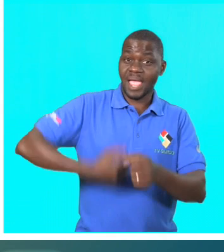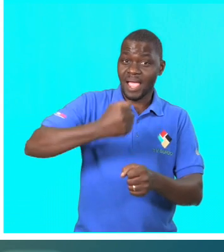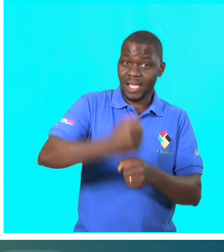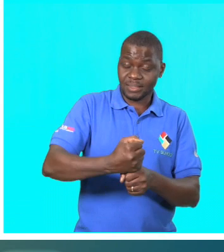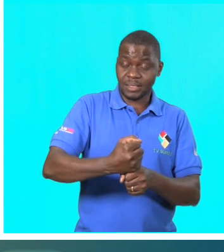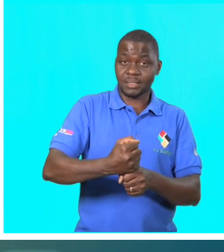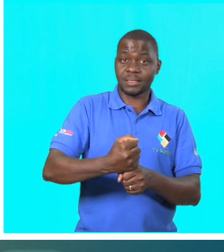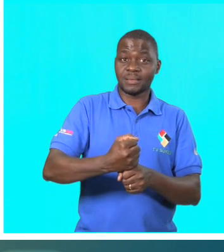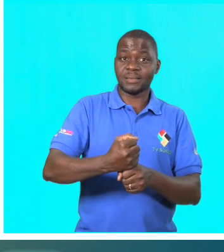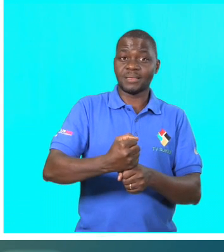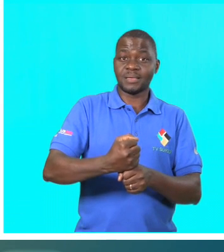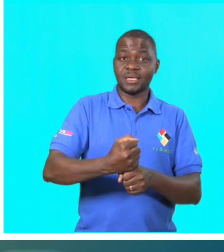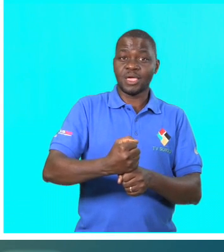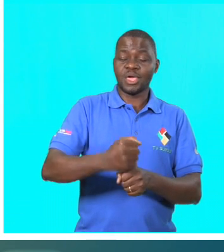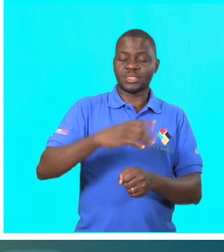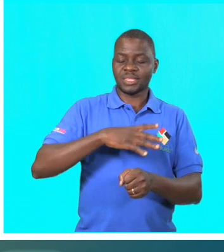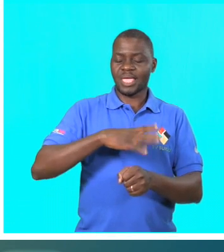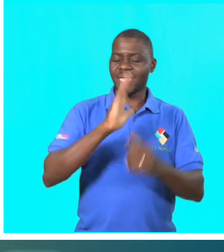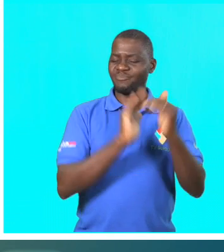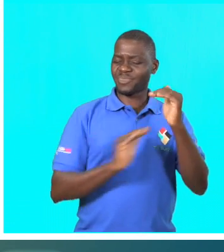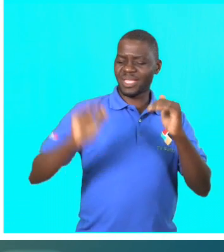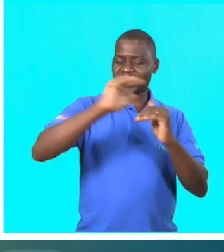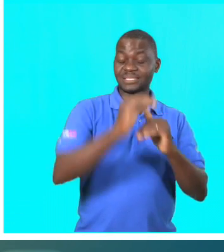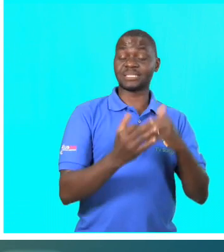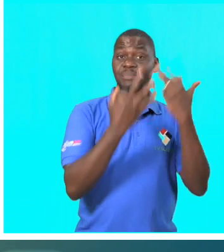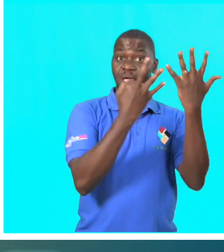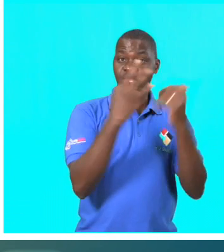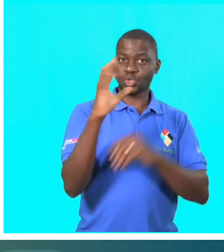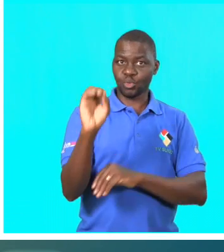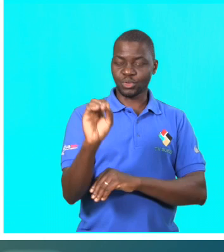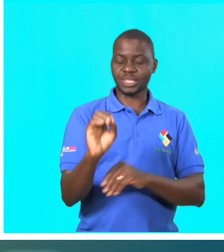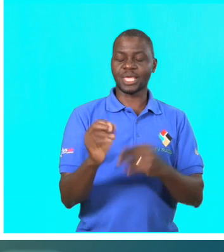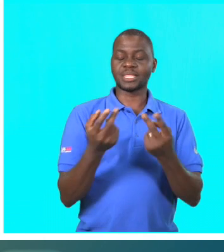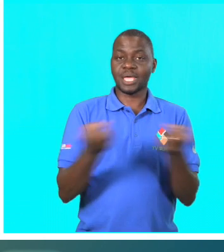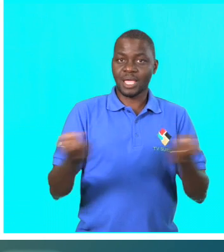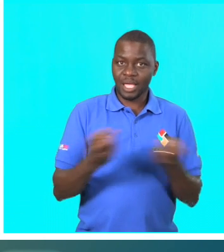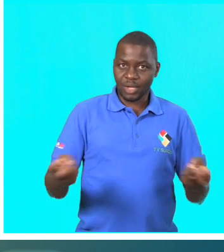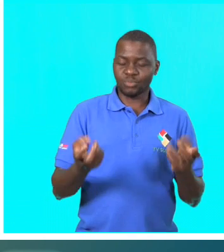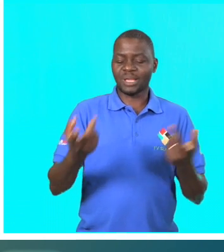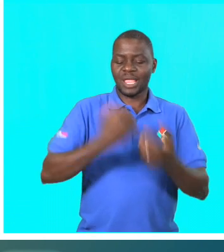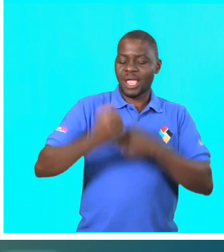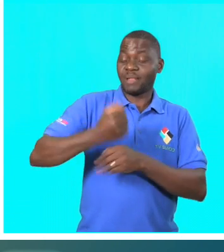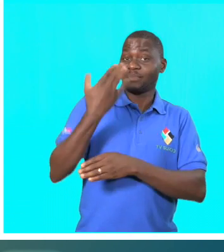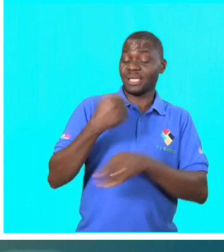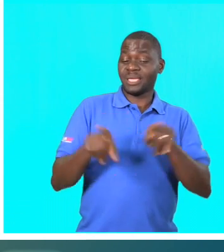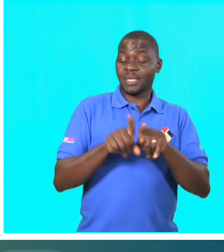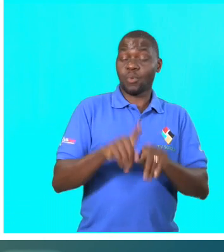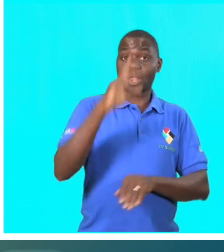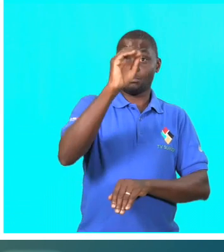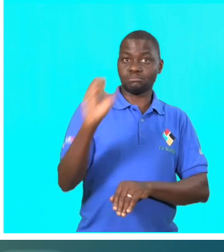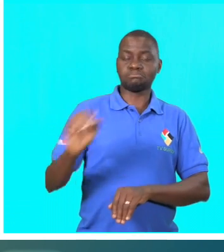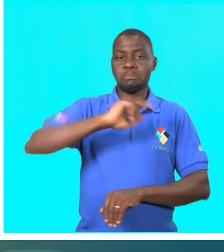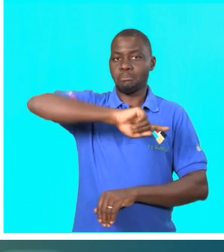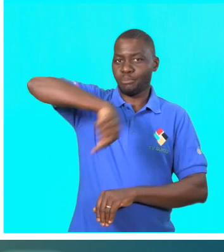ano atingimos acima de 80, o que nós preconizamos. Esse porcentagem